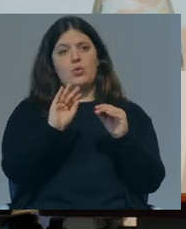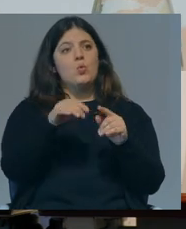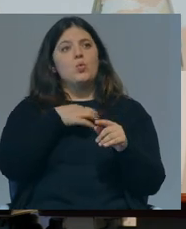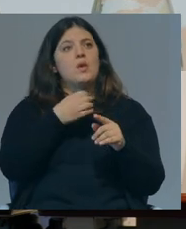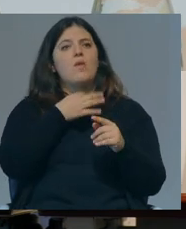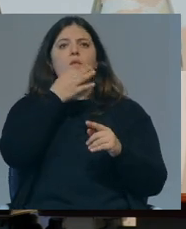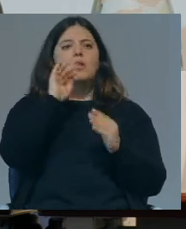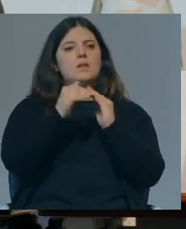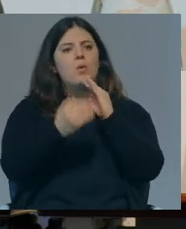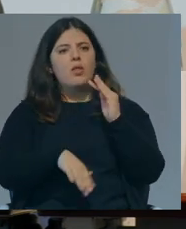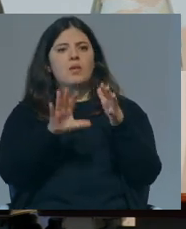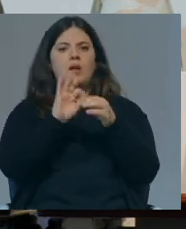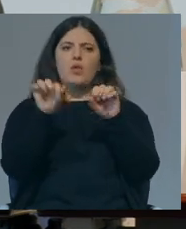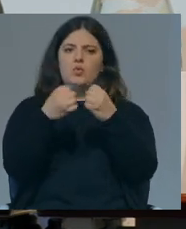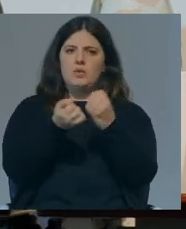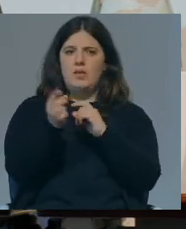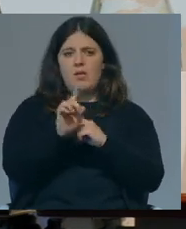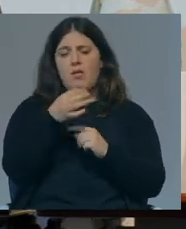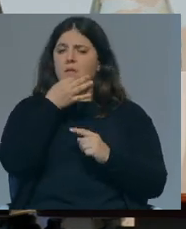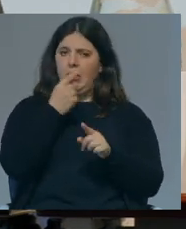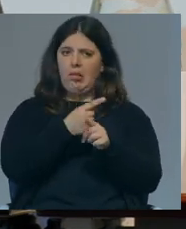quero dizer que não se fale da desigualdade a nível social.